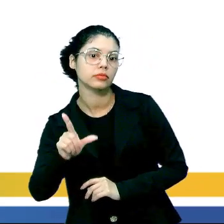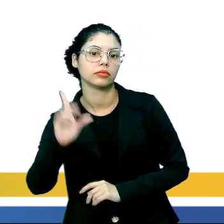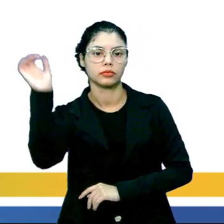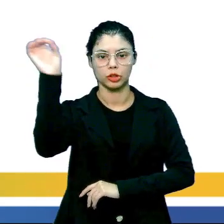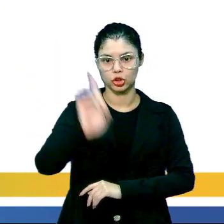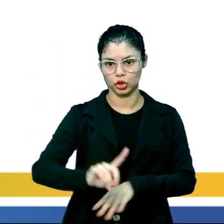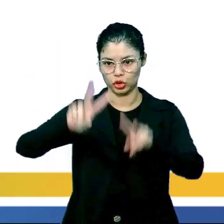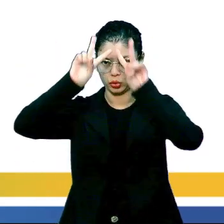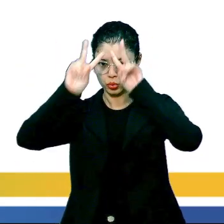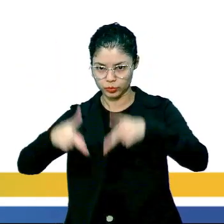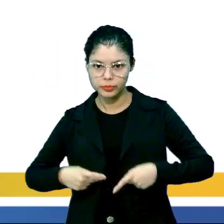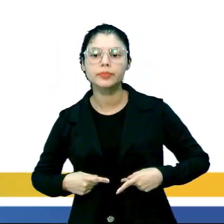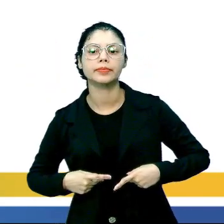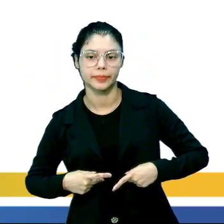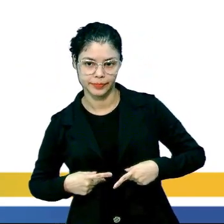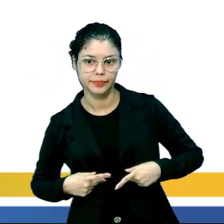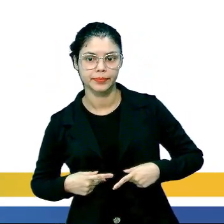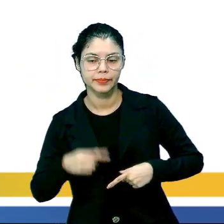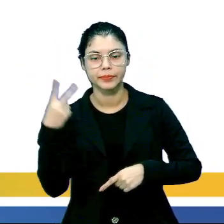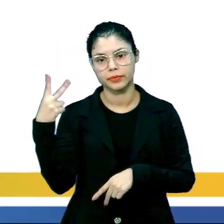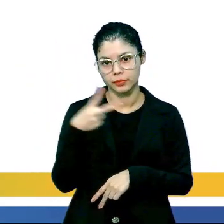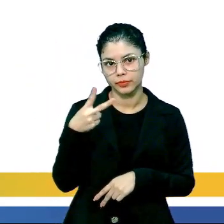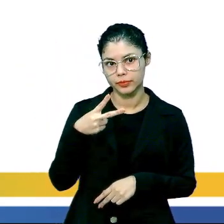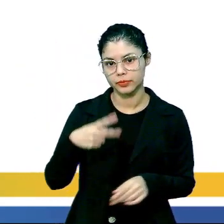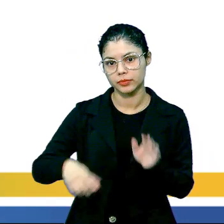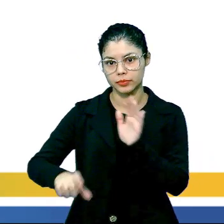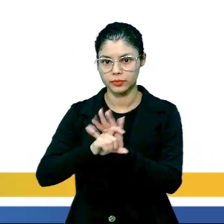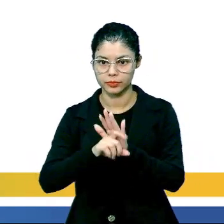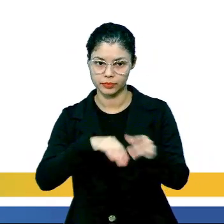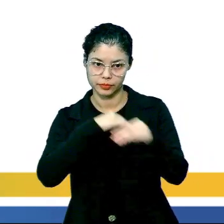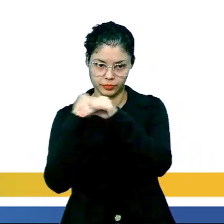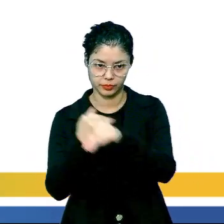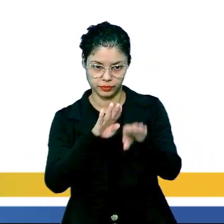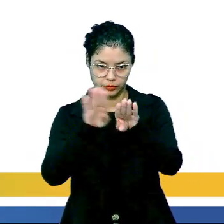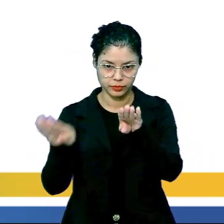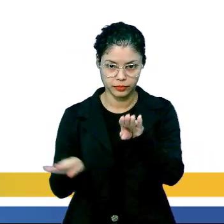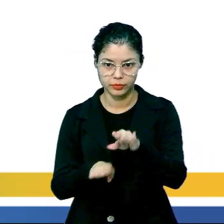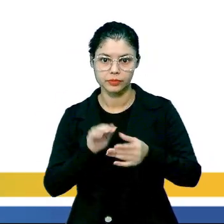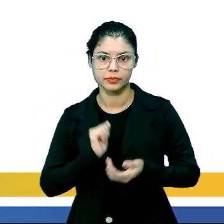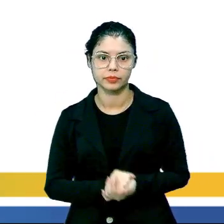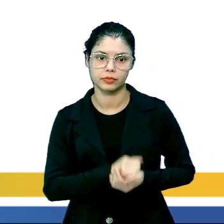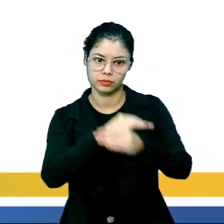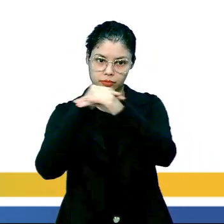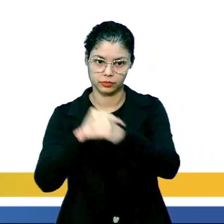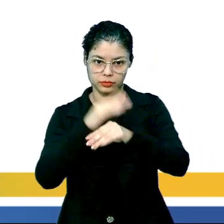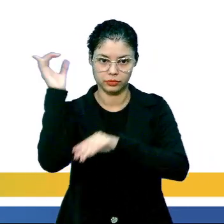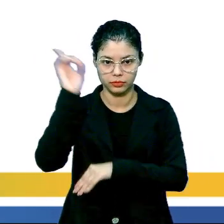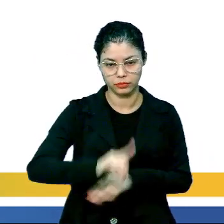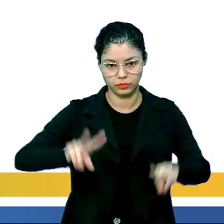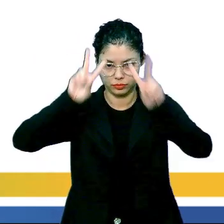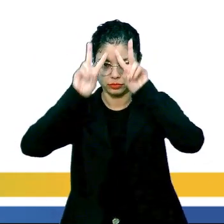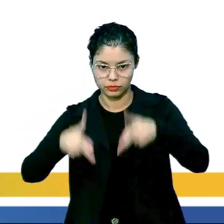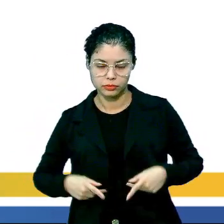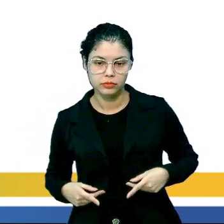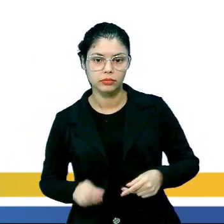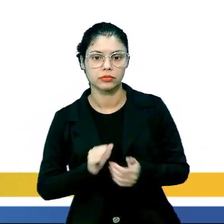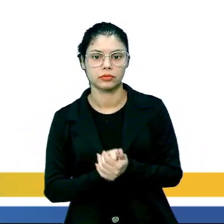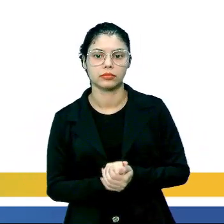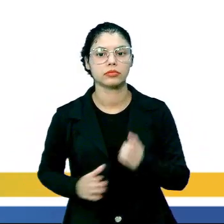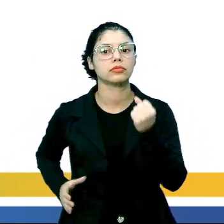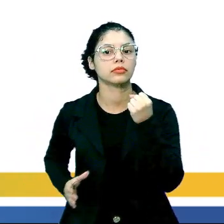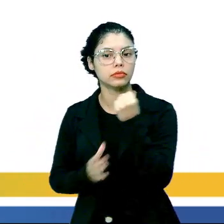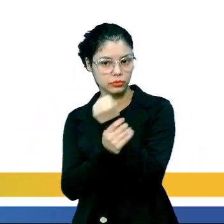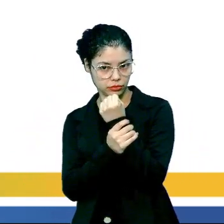E aí, é o segundo parágrafo do desenvolvimento daquele texto, ele diz assim, a igualdade de gêneros é garantida pelos direitos